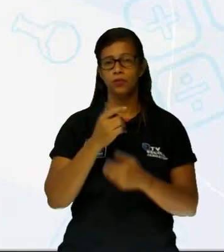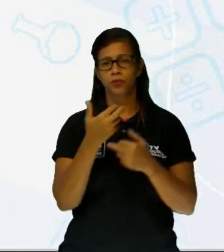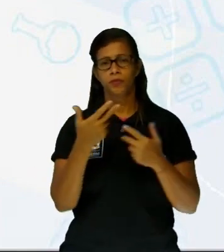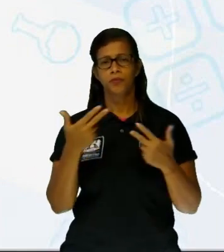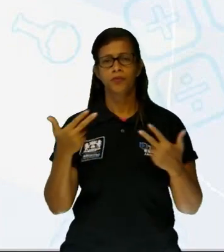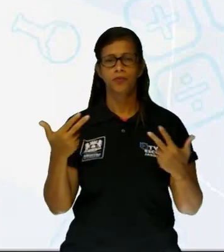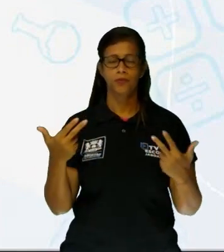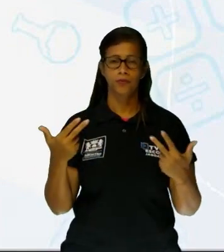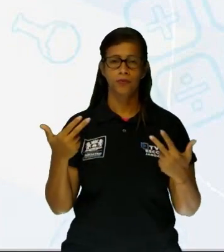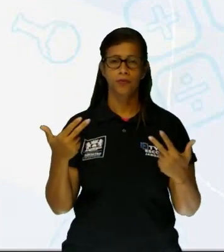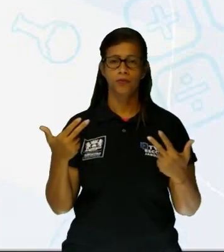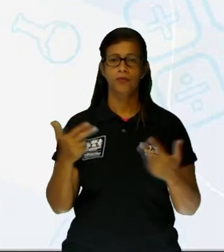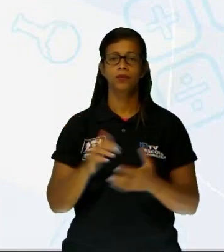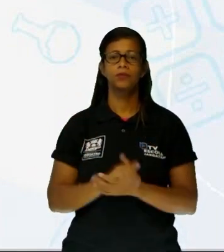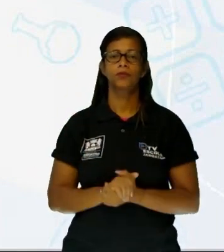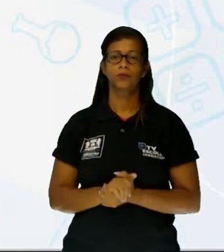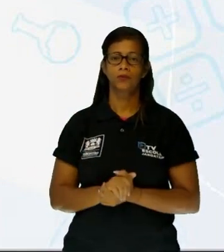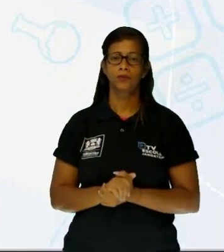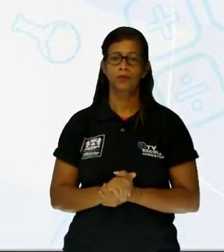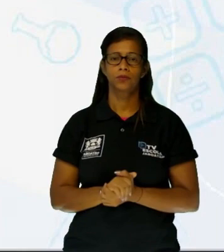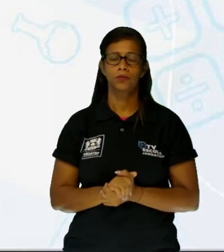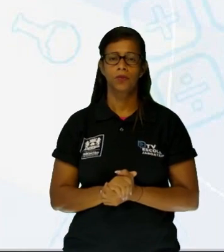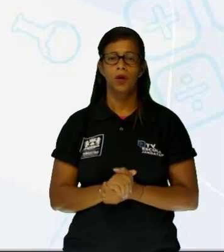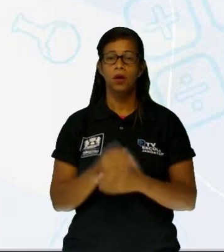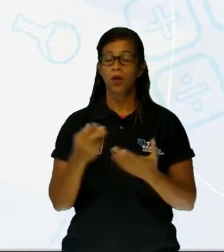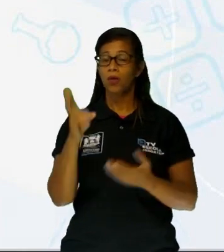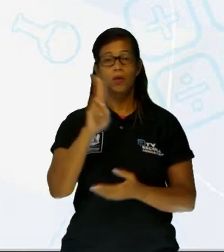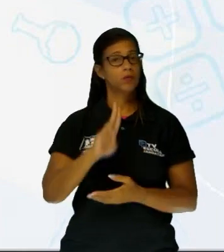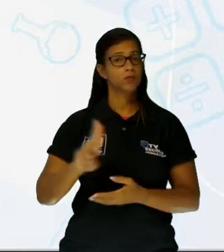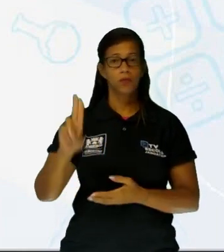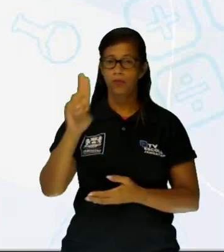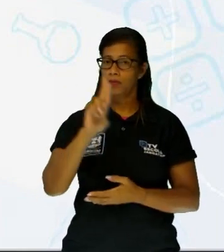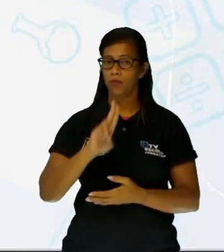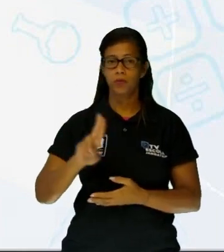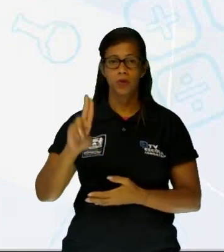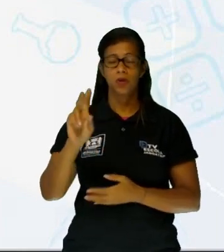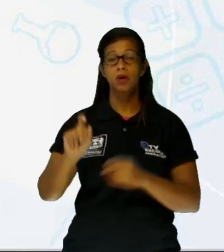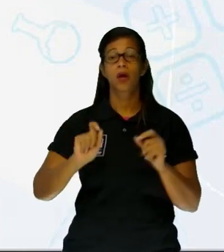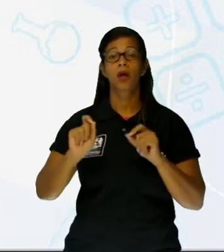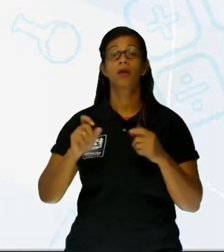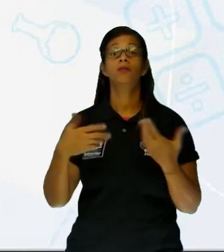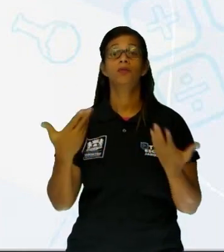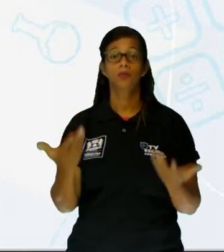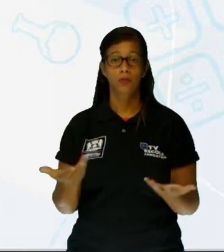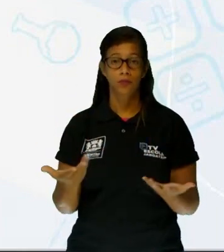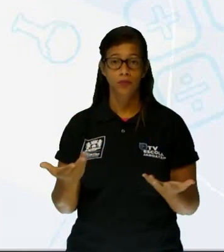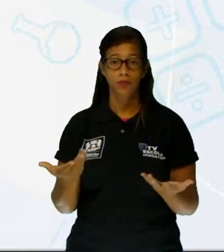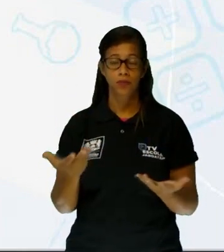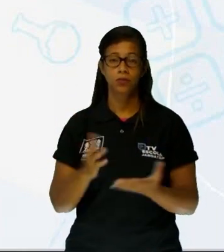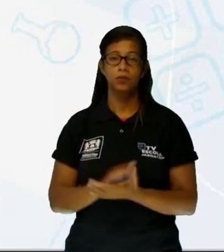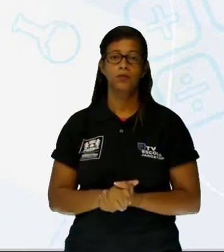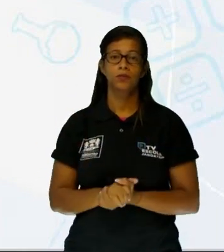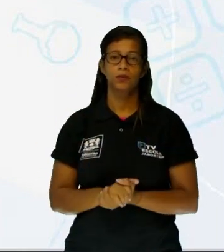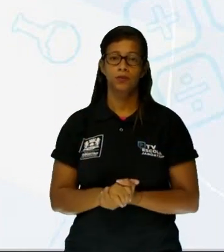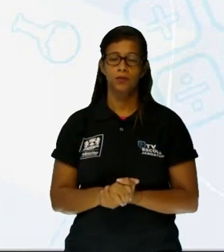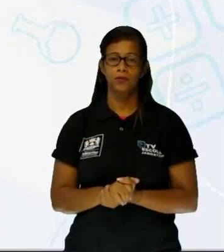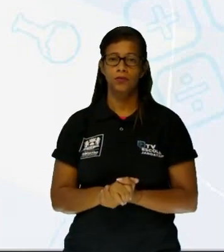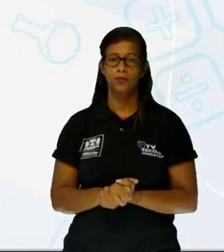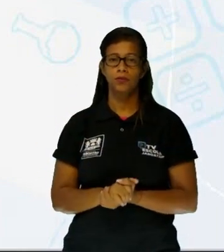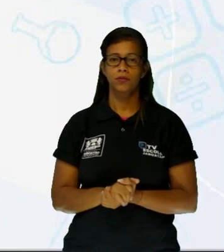utilizada é, ou seja, eu quero aquela que ele não utilizou. Vamos ver aqui.